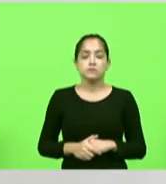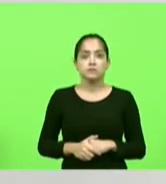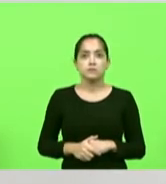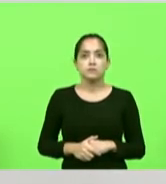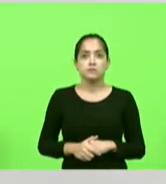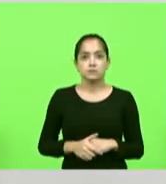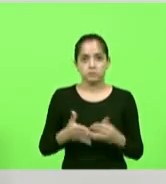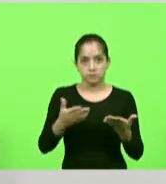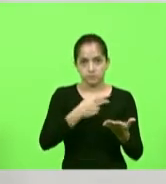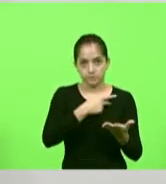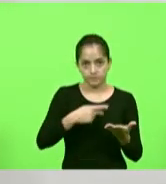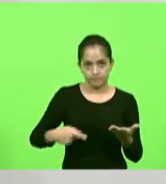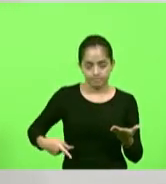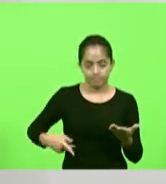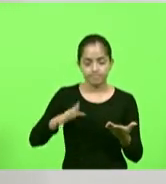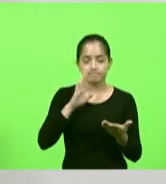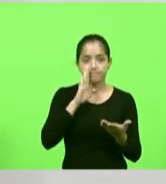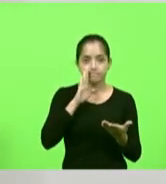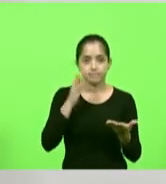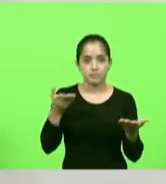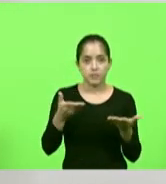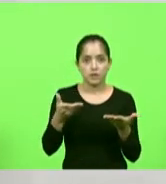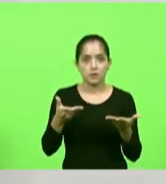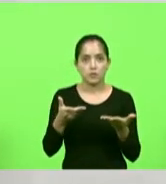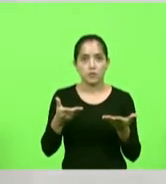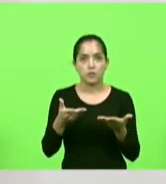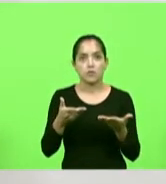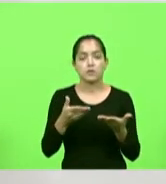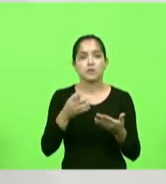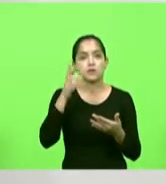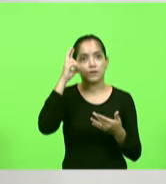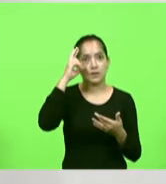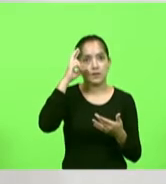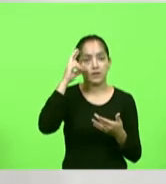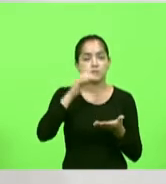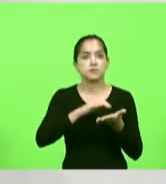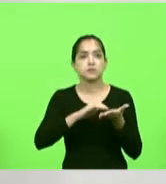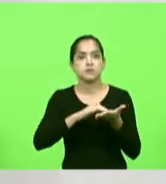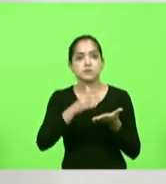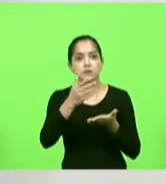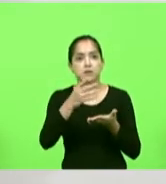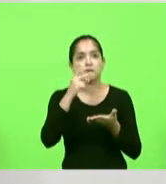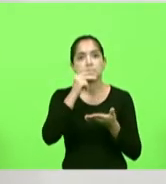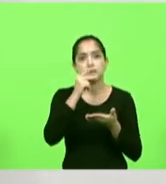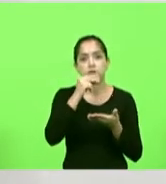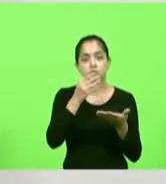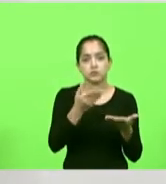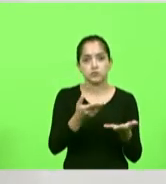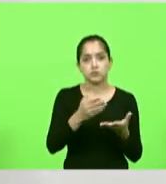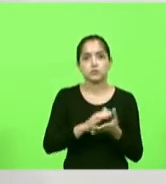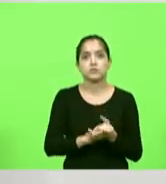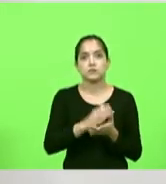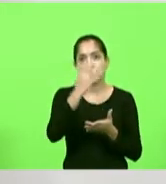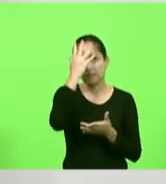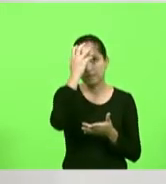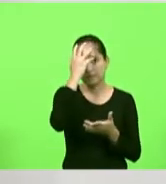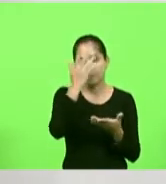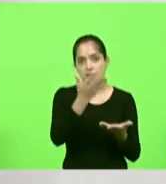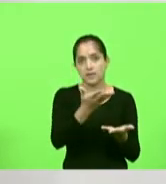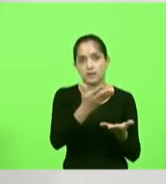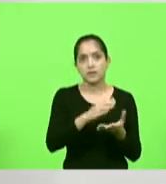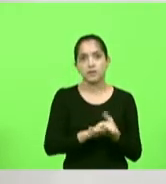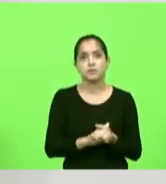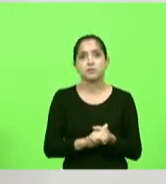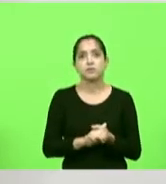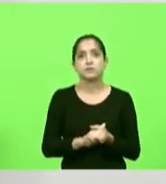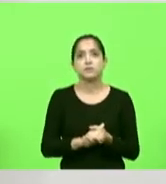excelentíssimo senhor deputado nisso berlando presidente exercício deputado alba secretário deputado quenny de nunes deputado ismael deputado